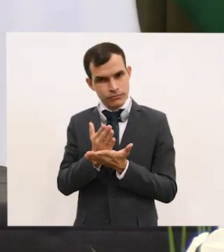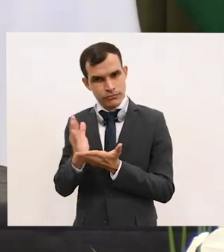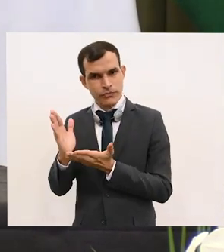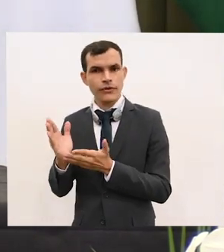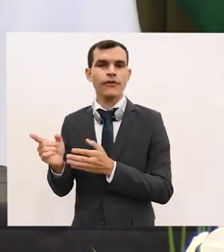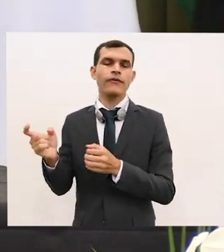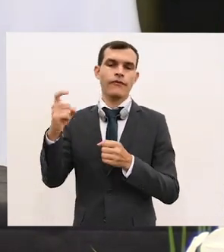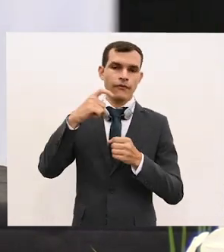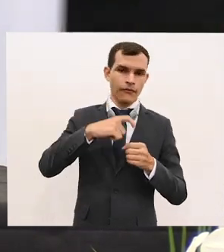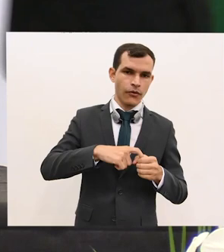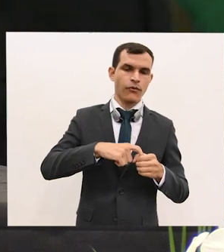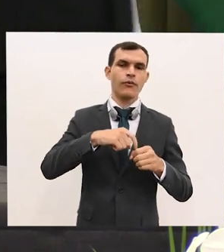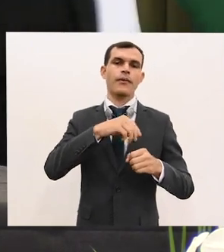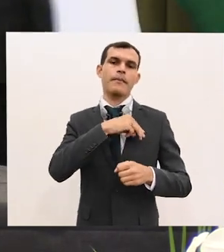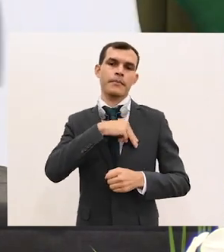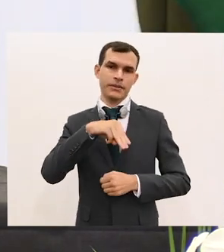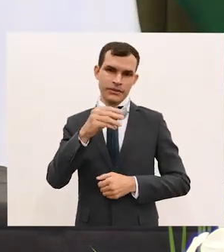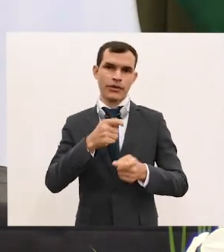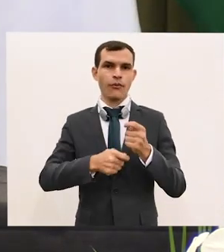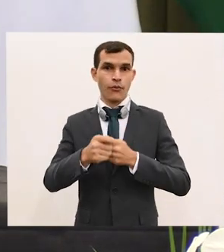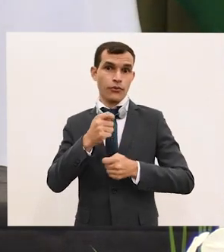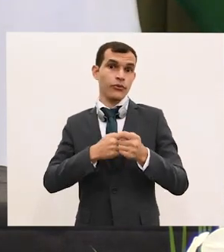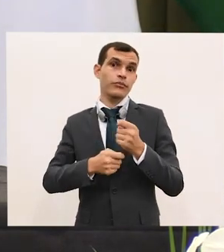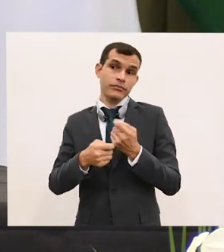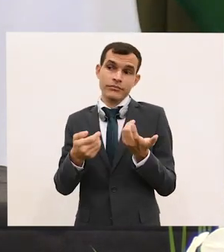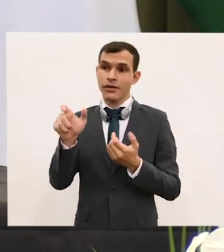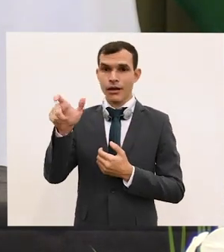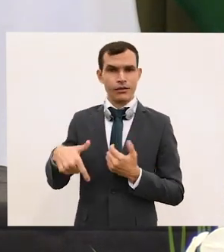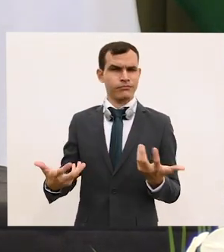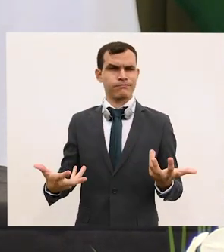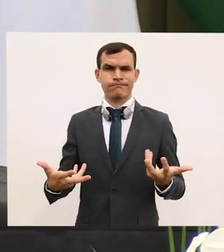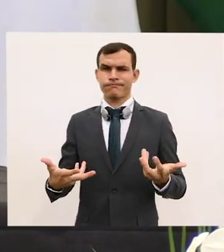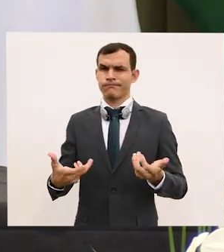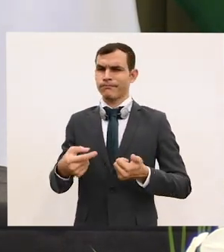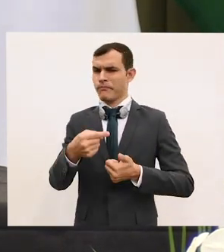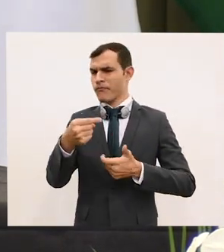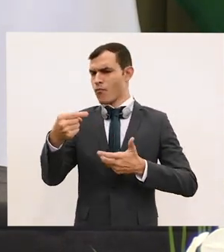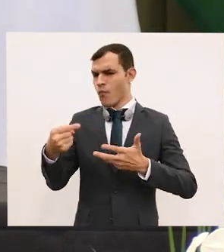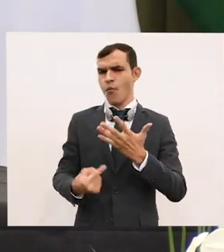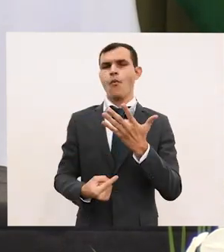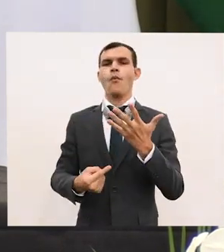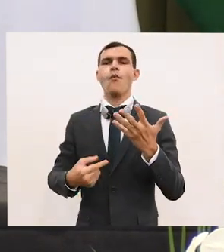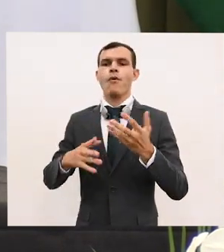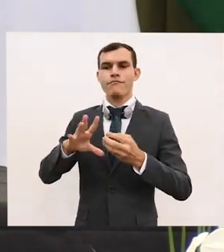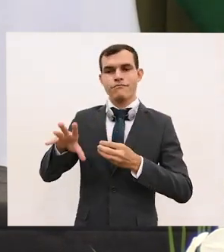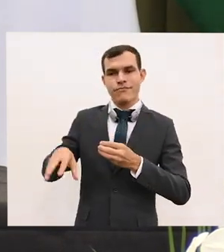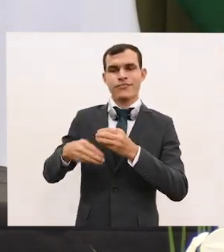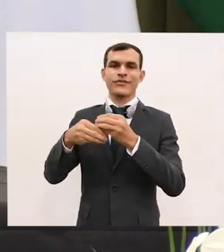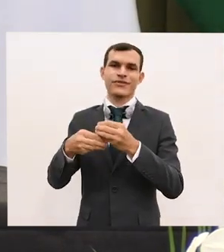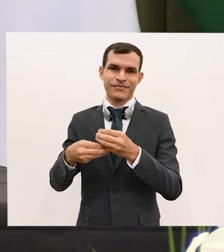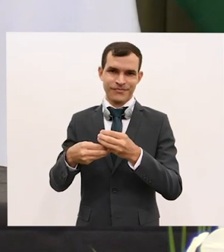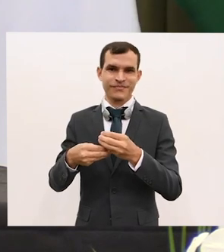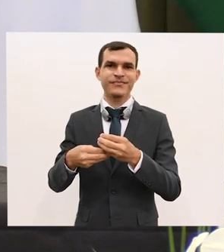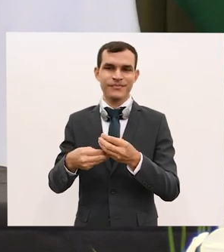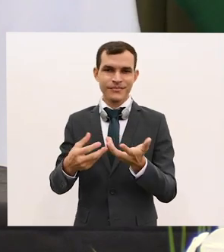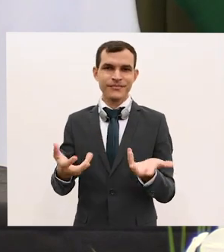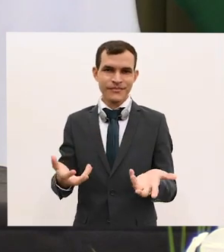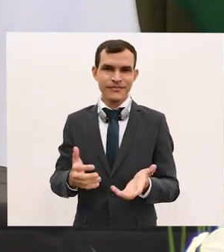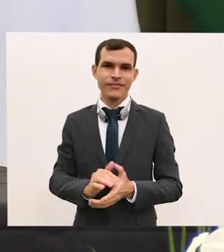acrescenta muitas habilidades que ela tem, que é justamente de encontrar empregos que sejam mais